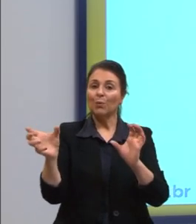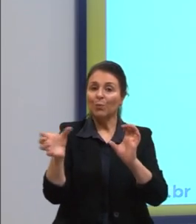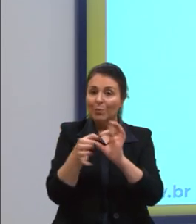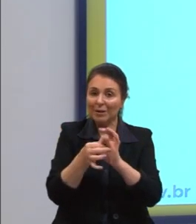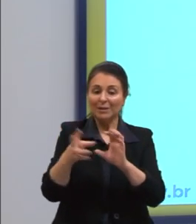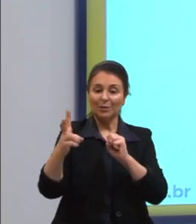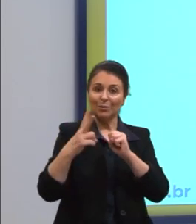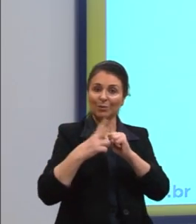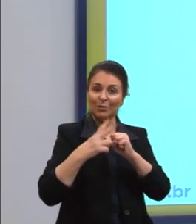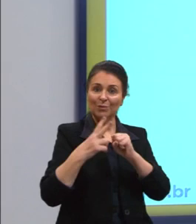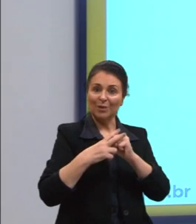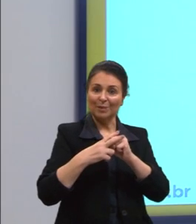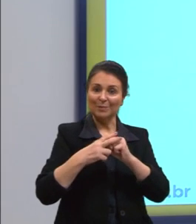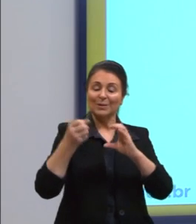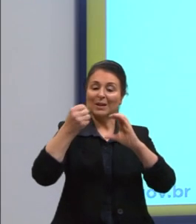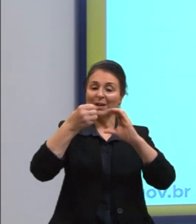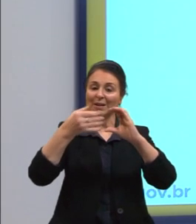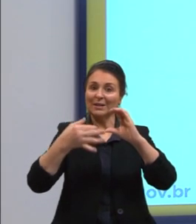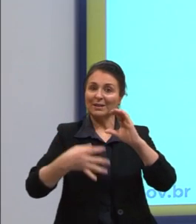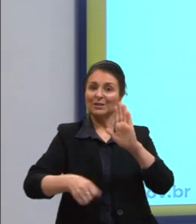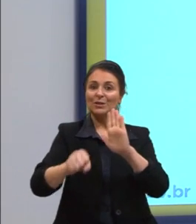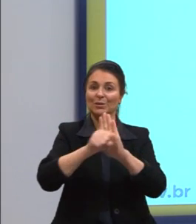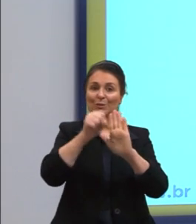característica ao nosso sujeito.